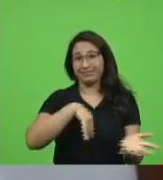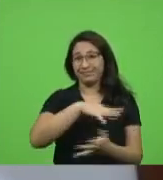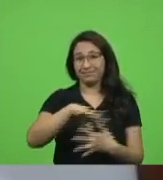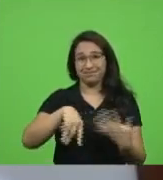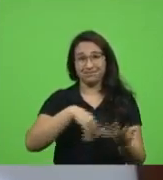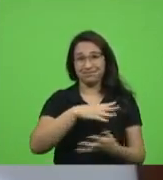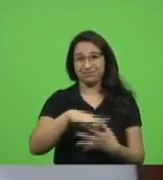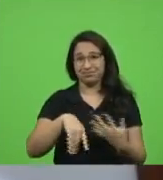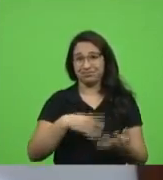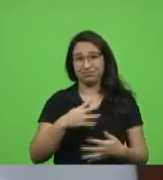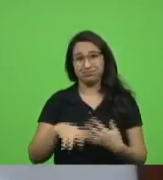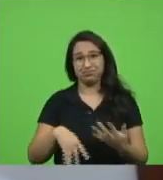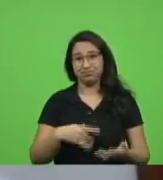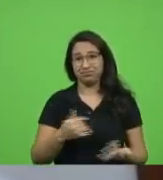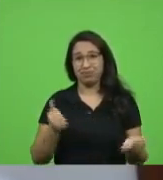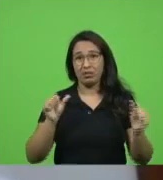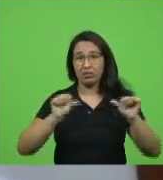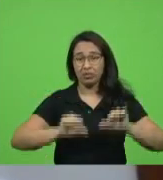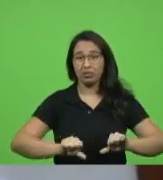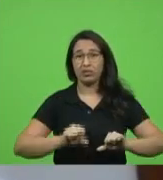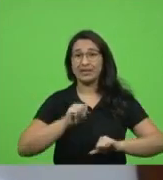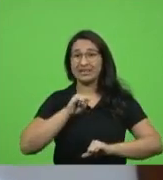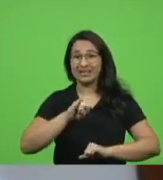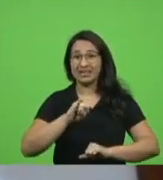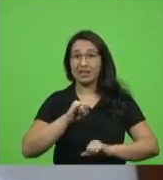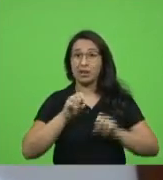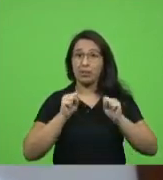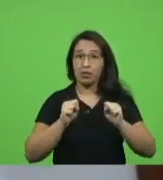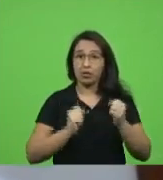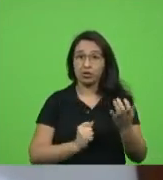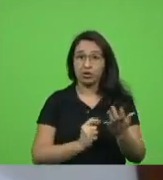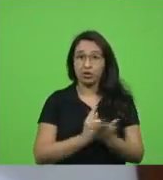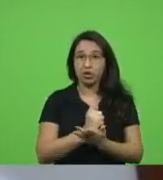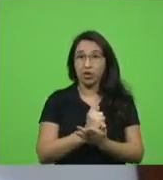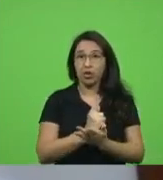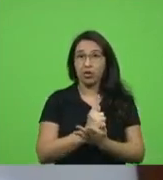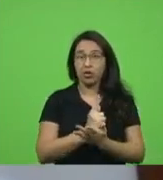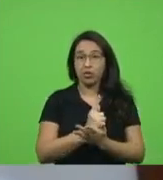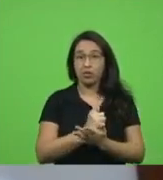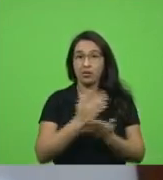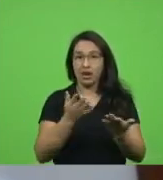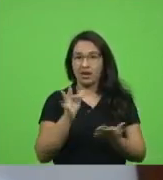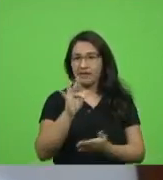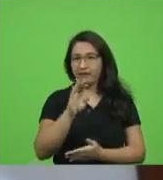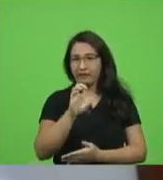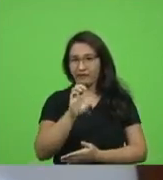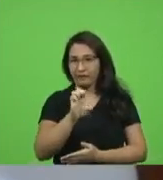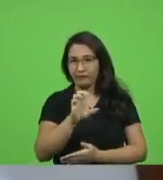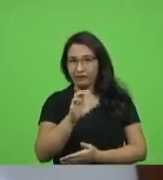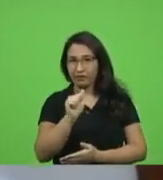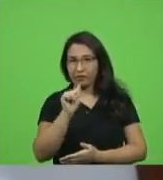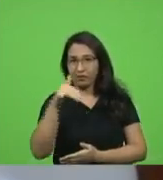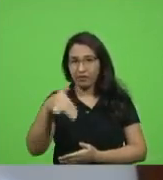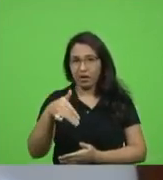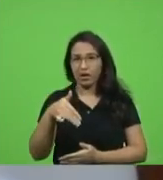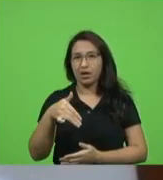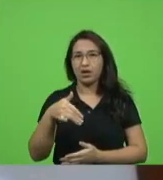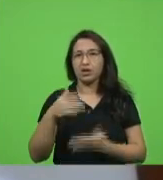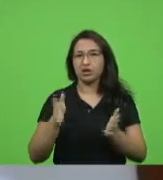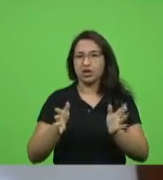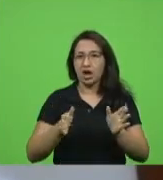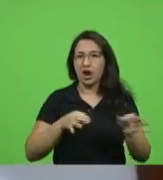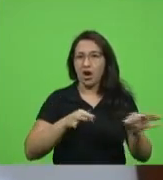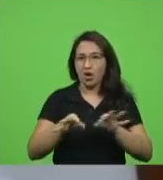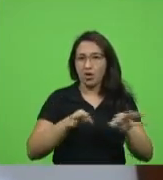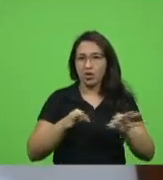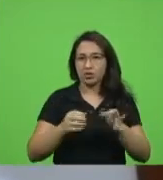instituído se haveria possibilidade da FECAM por exemplo que estava se mobilizando para comprar